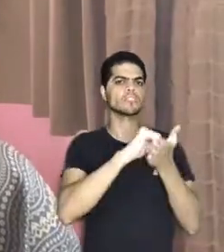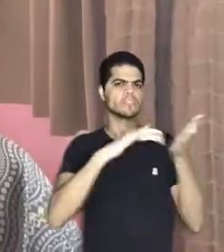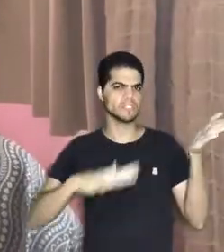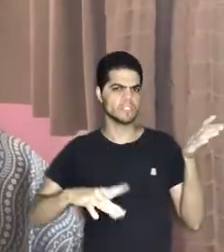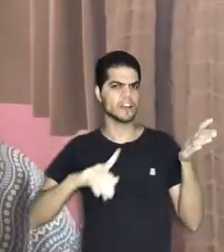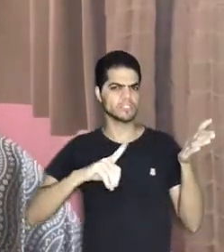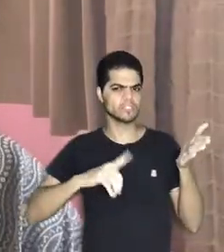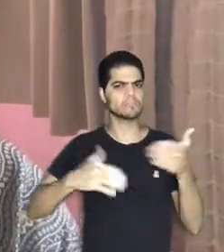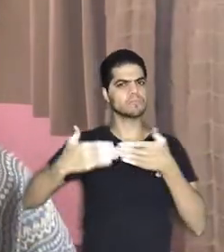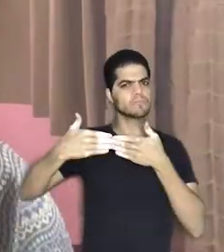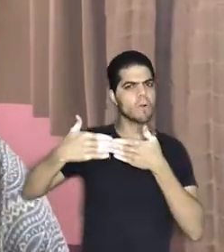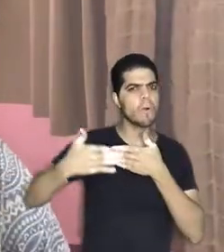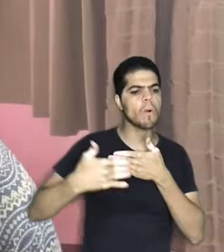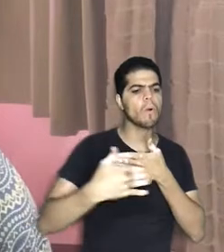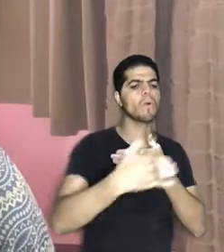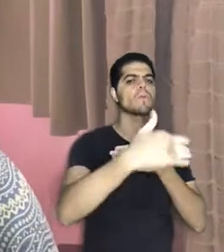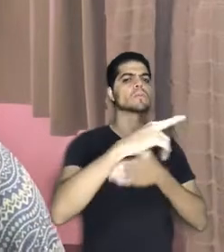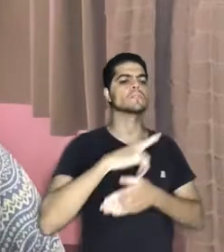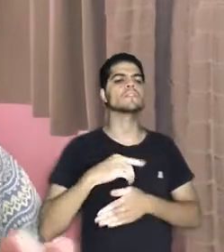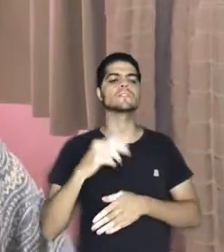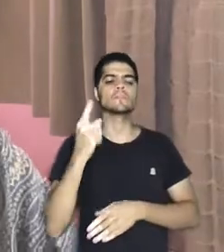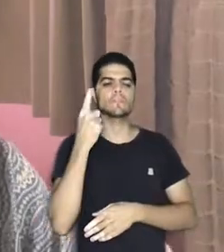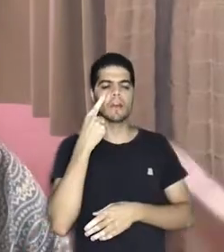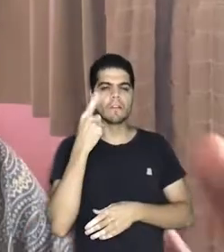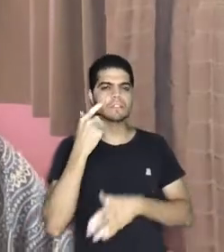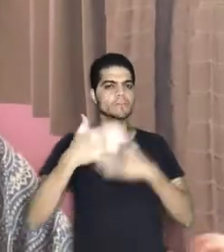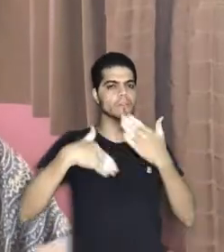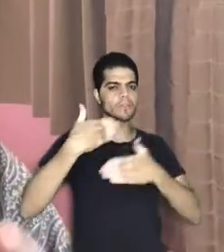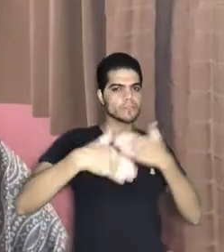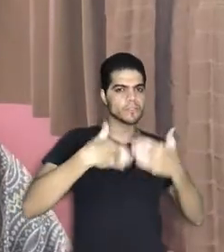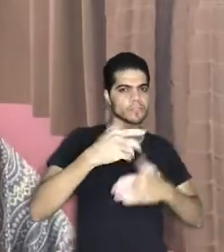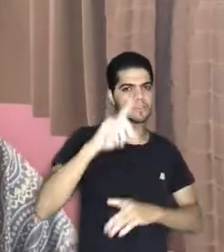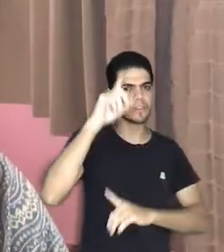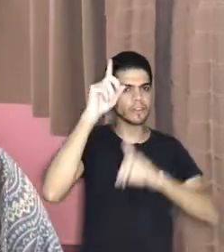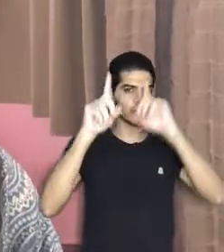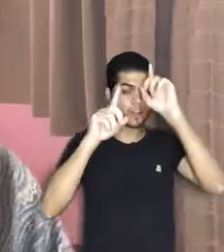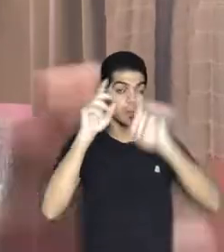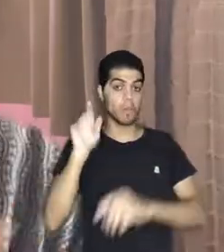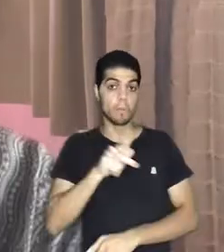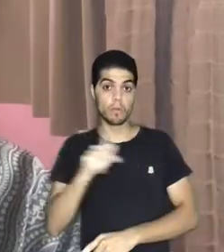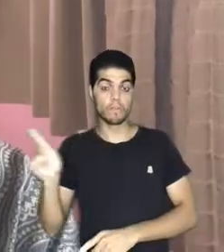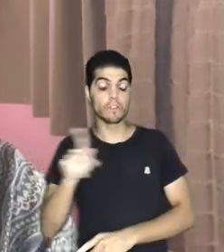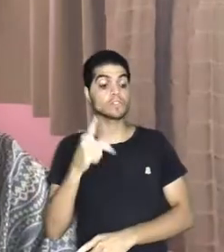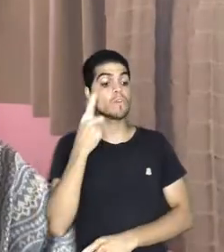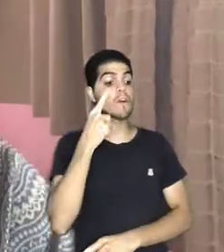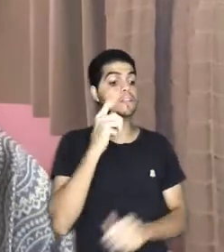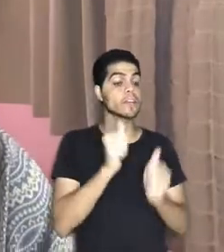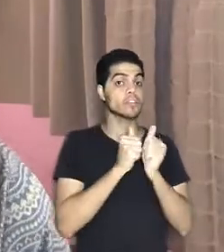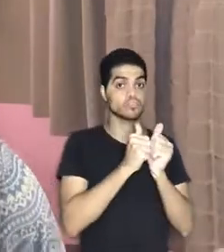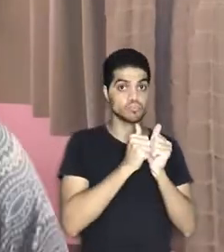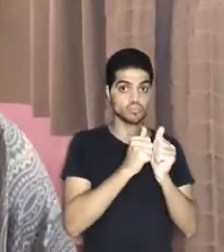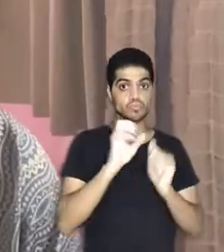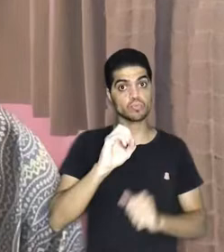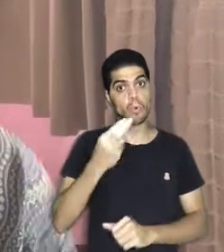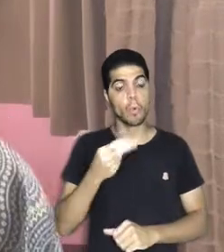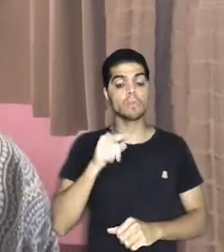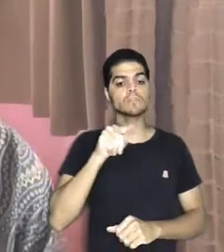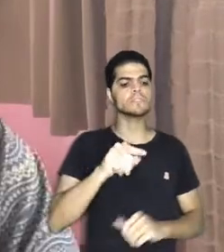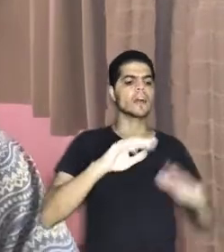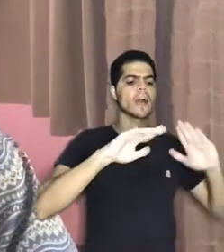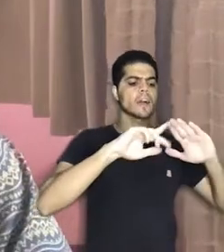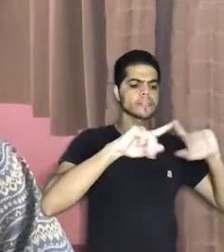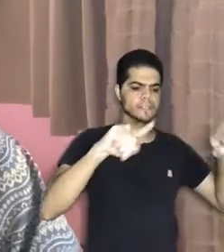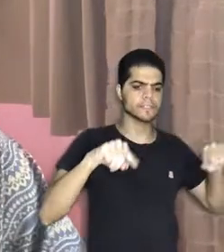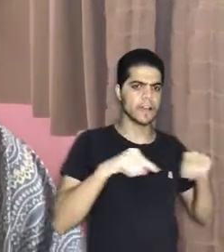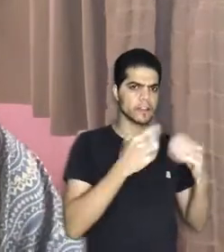é uma atividade longa, vale a pena mediar se todo o processo criativo vai ser acompanhado pelo docente em sala de aula ou se começa em sala de aula,